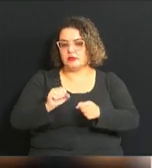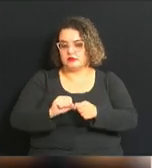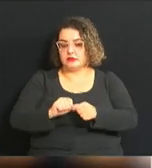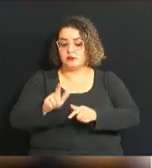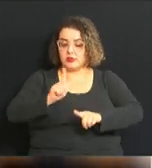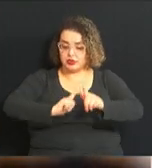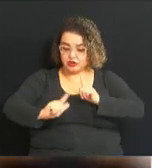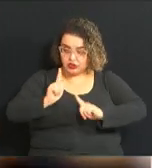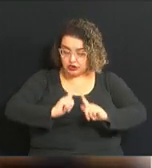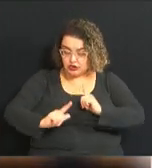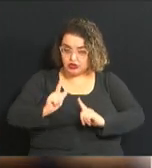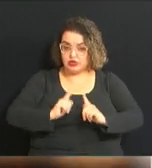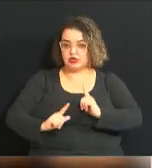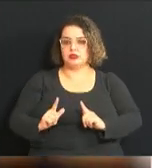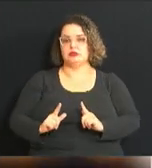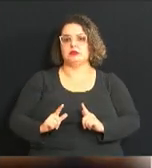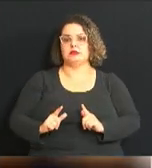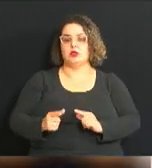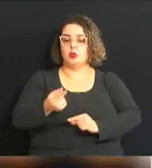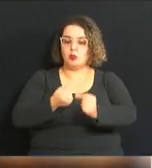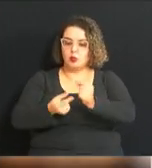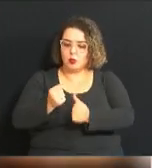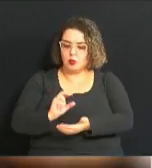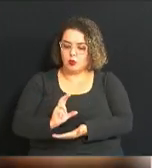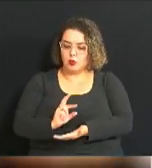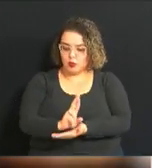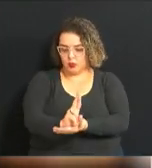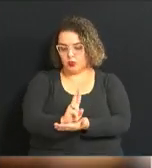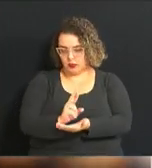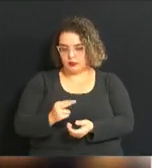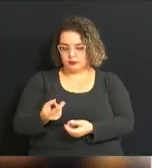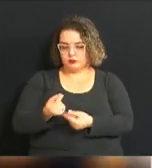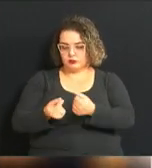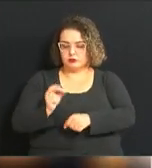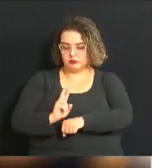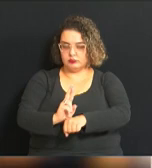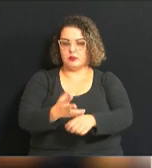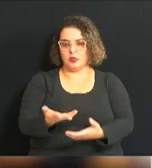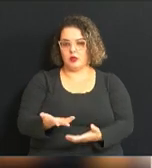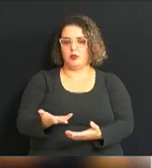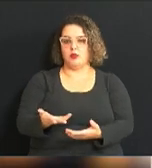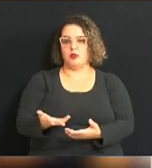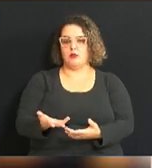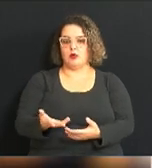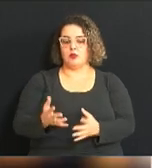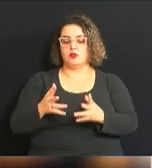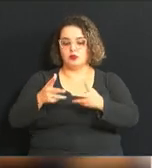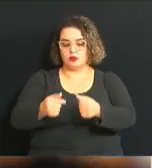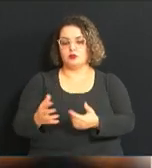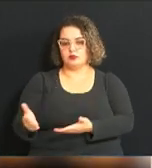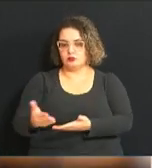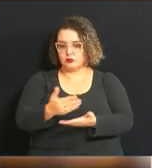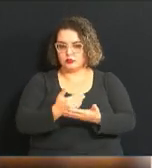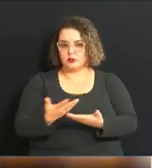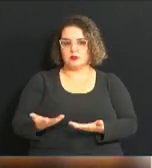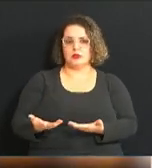dos recursos que este fundo virá a ser oriundos de contrapartidas, de estudos